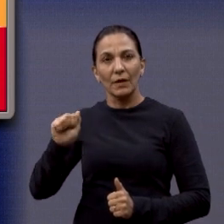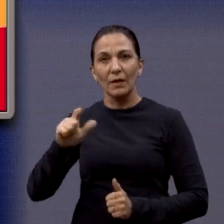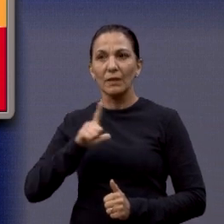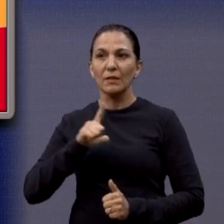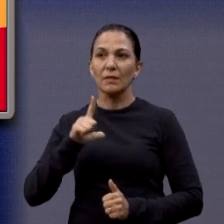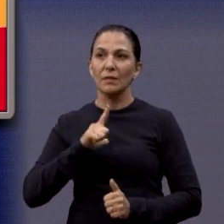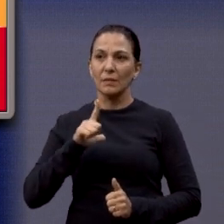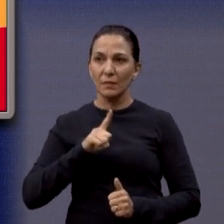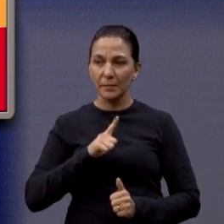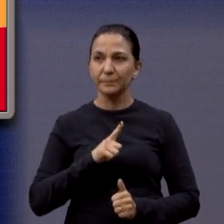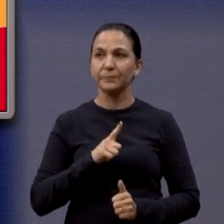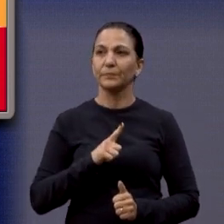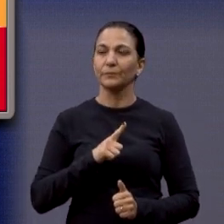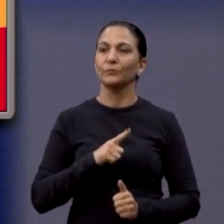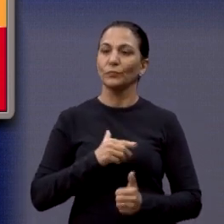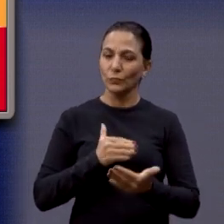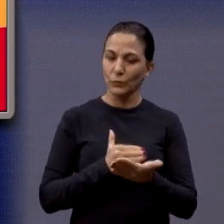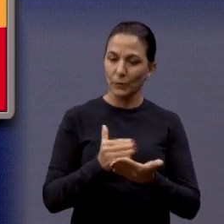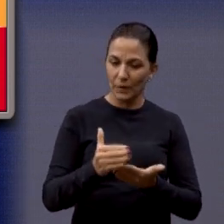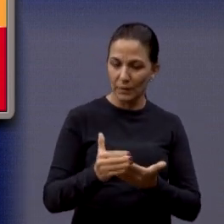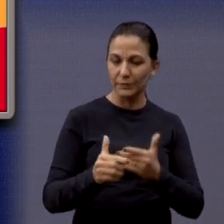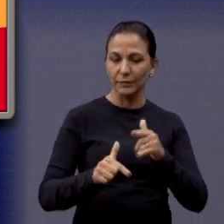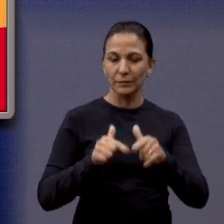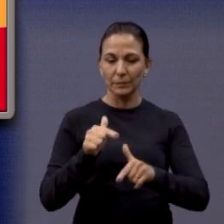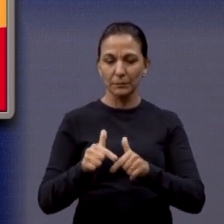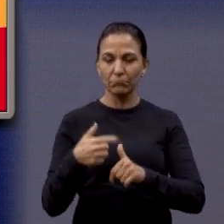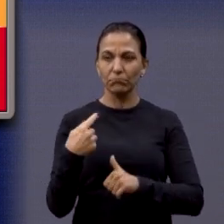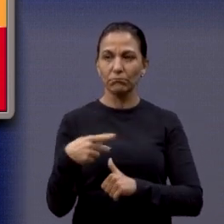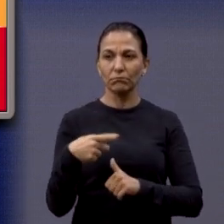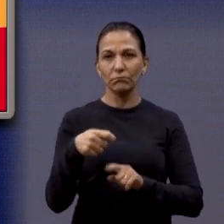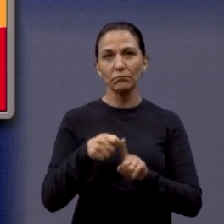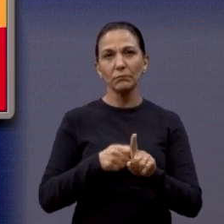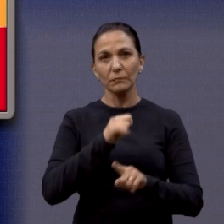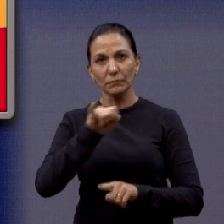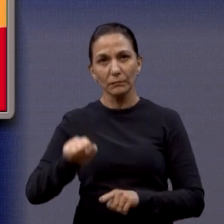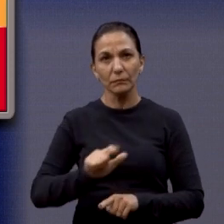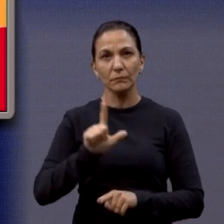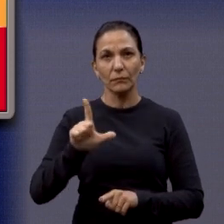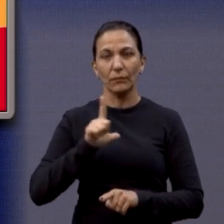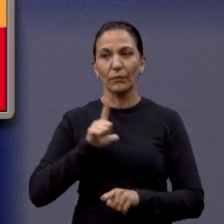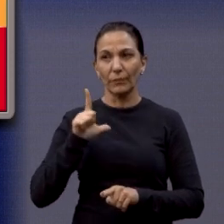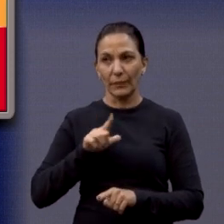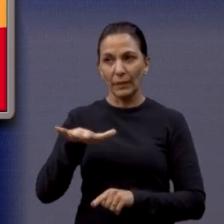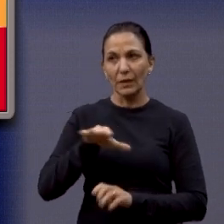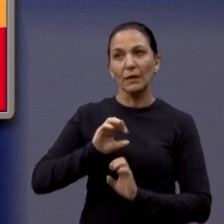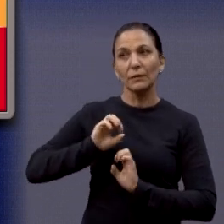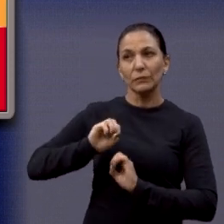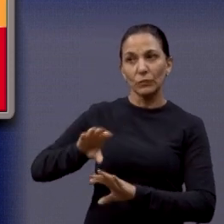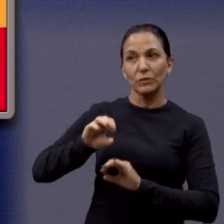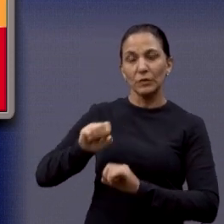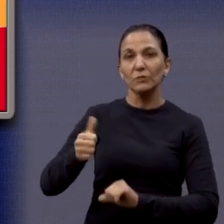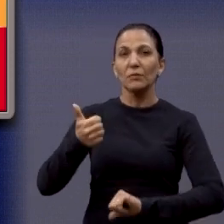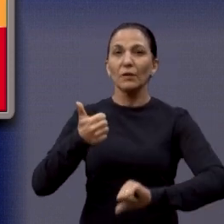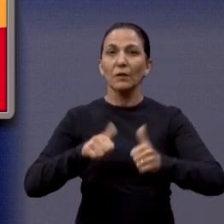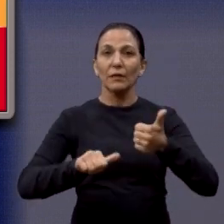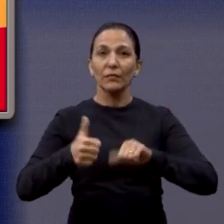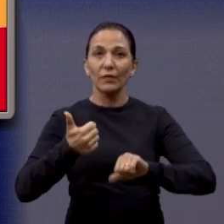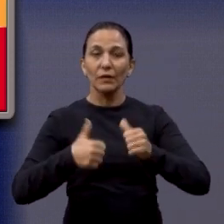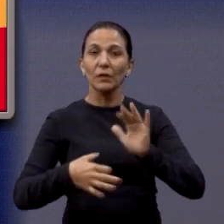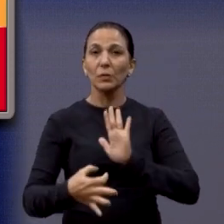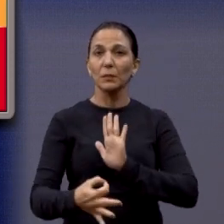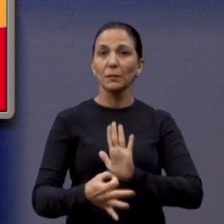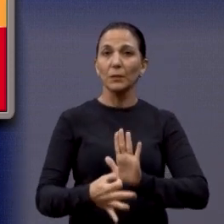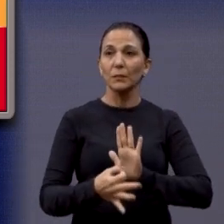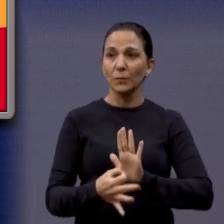essa proposta, para que comece esse trabalho a partir de julho. É claro que a educação está avaliando essa